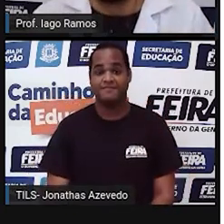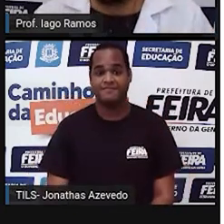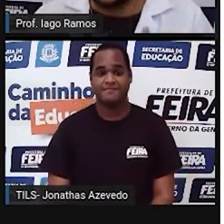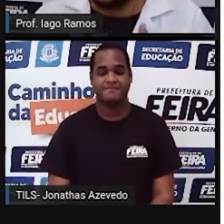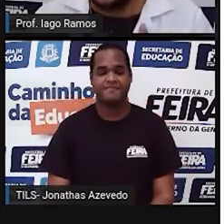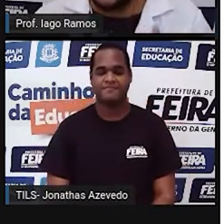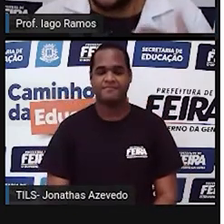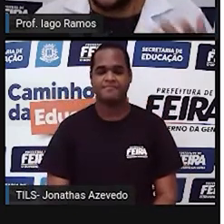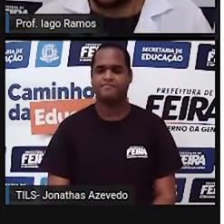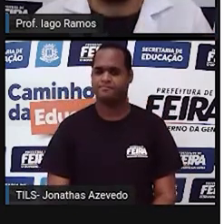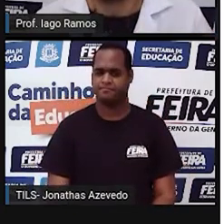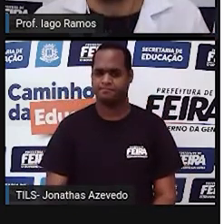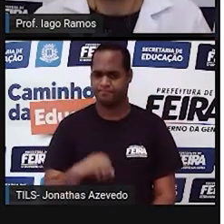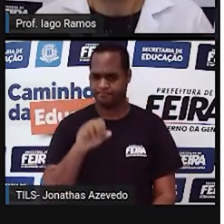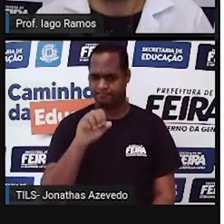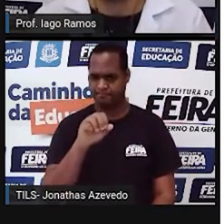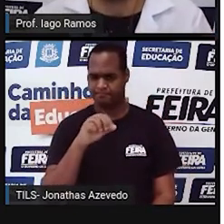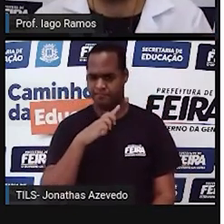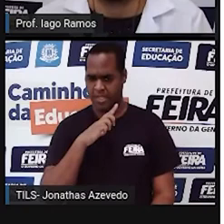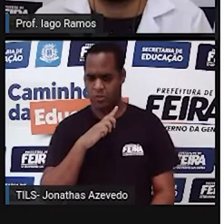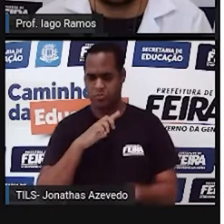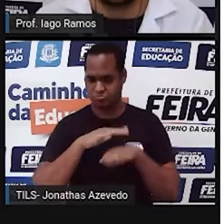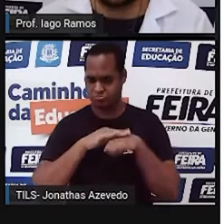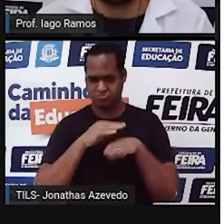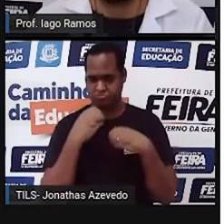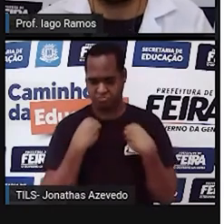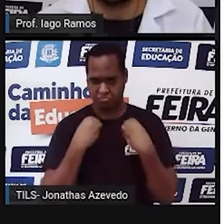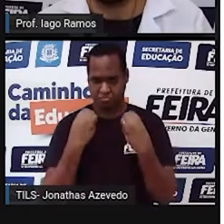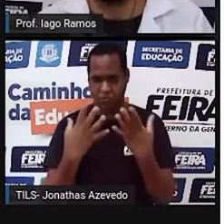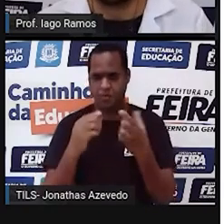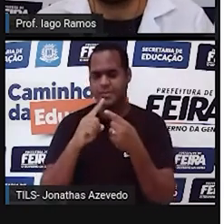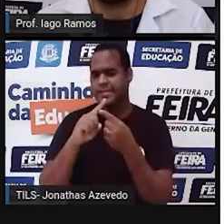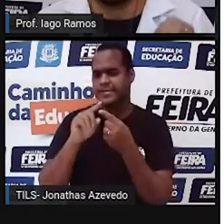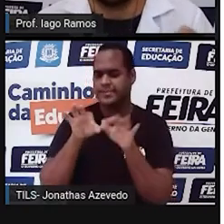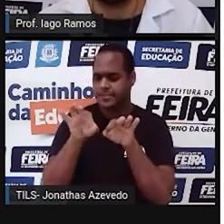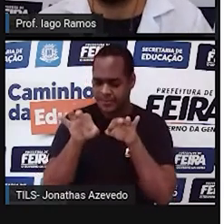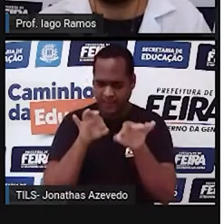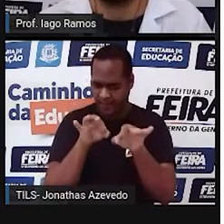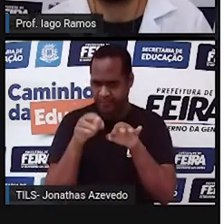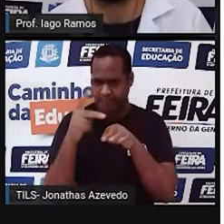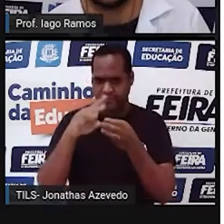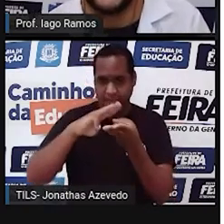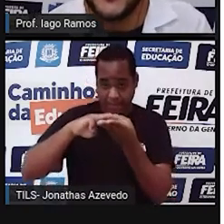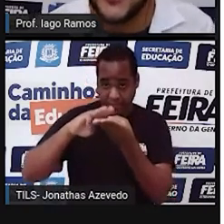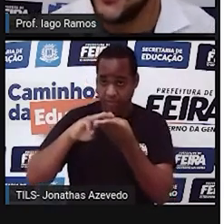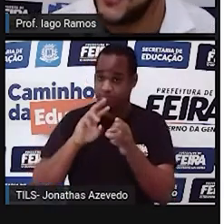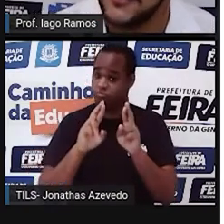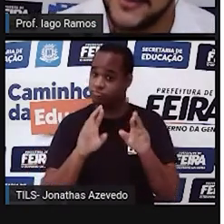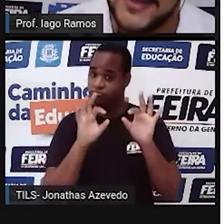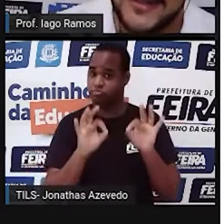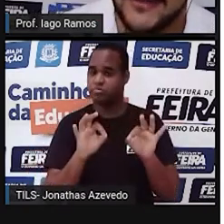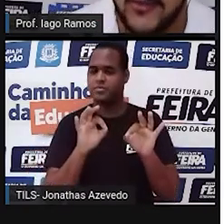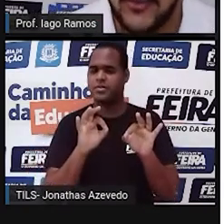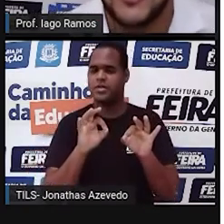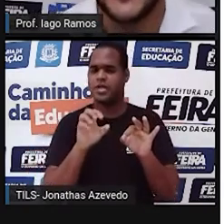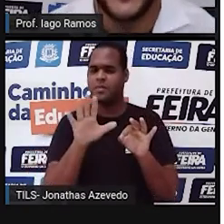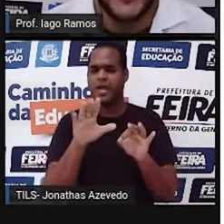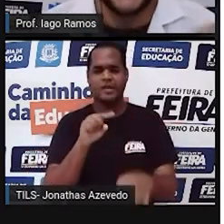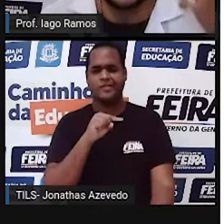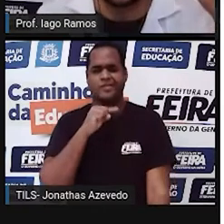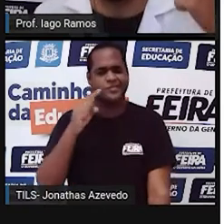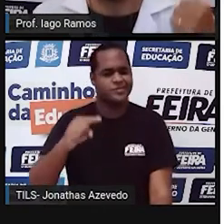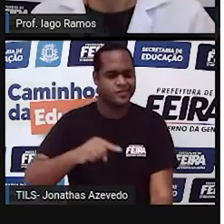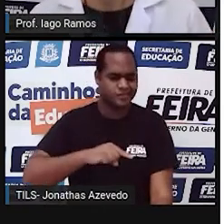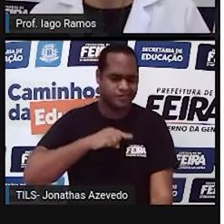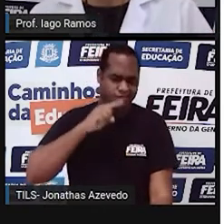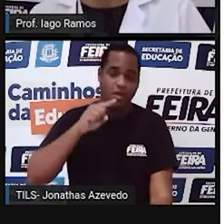Se eu te dou um problema de matemática, né? Para você resolver, só que aí você não consegue